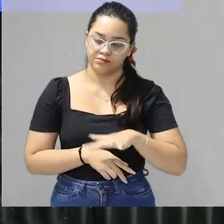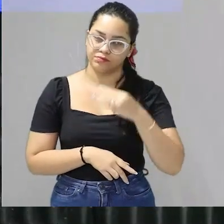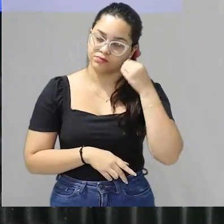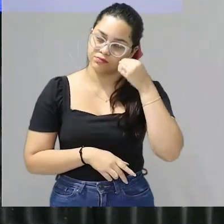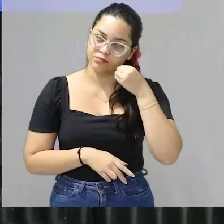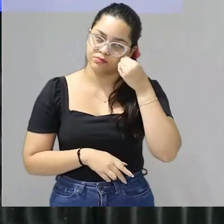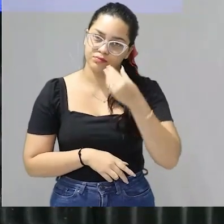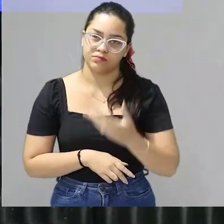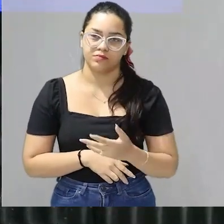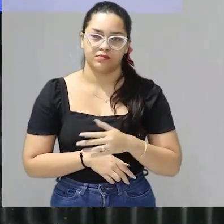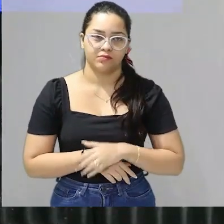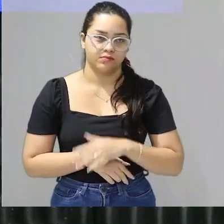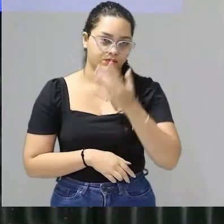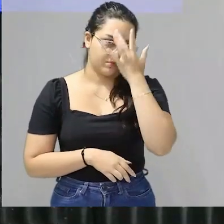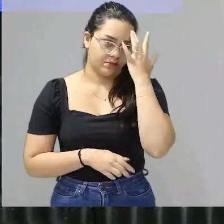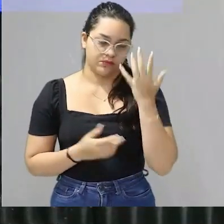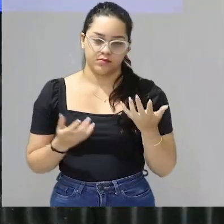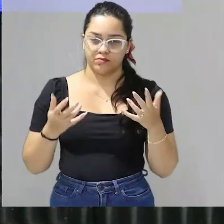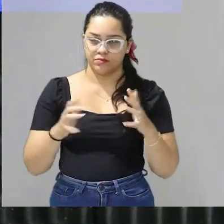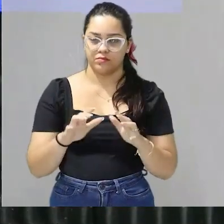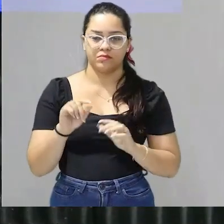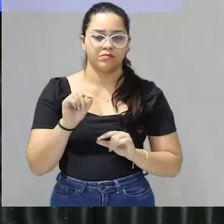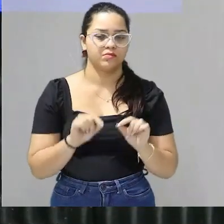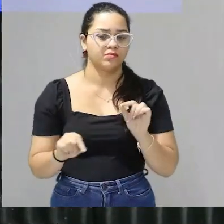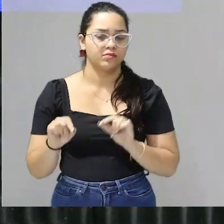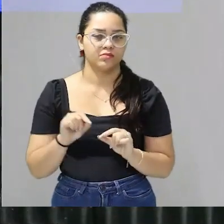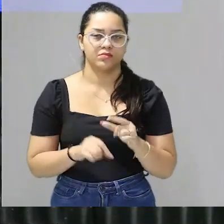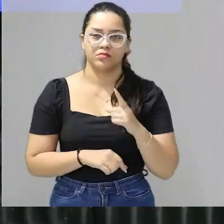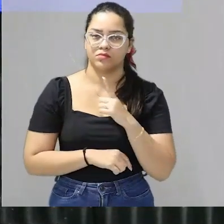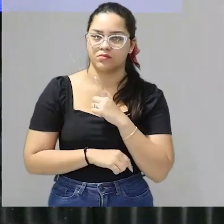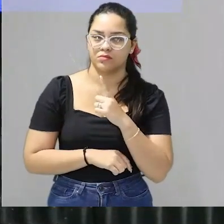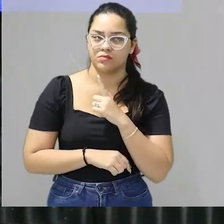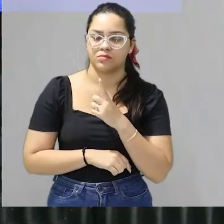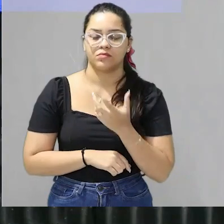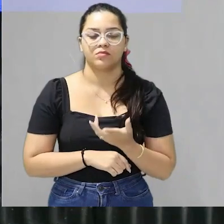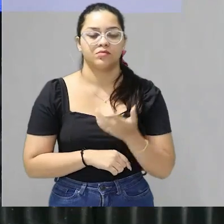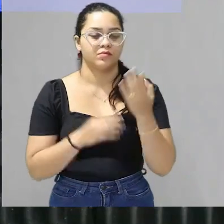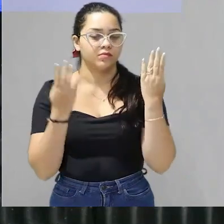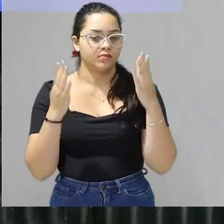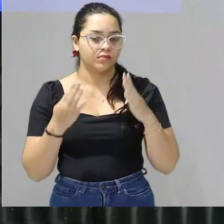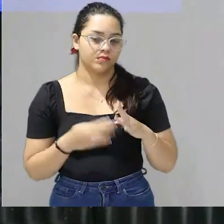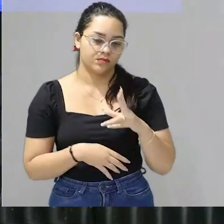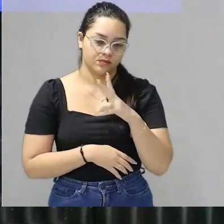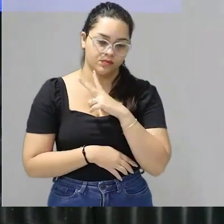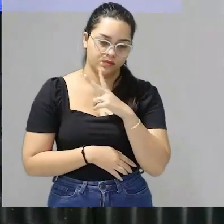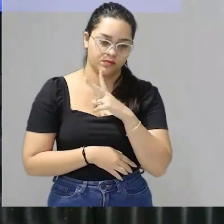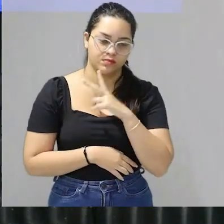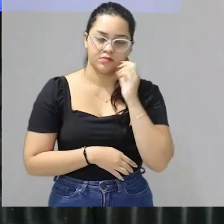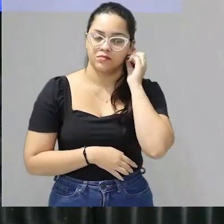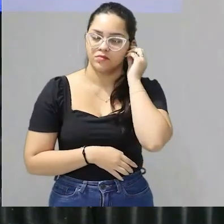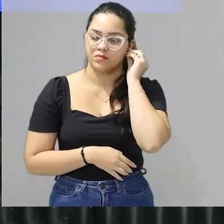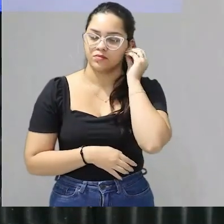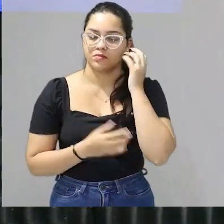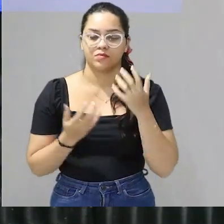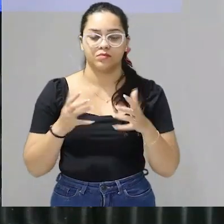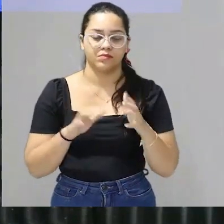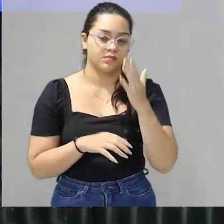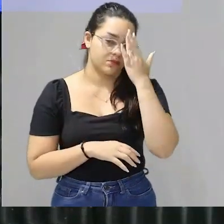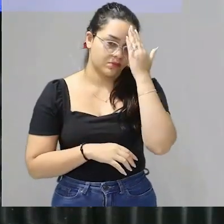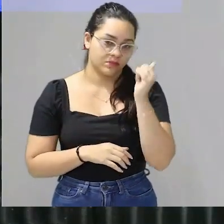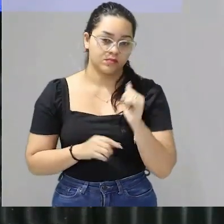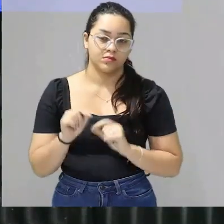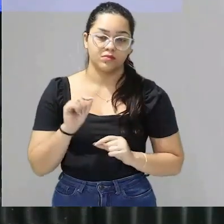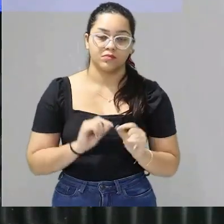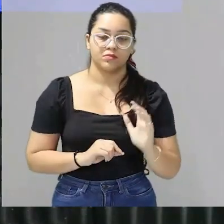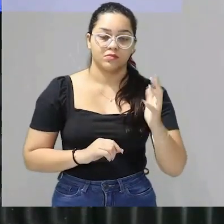o examinador não quer uma análise pessoal ele não quer saber o que acontece